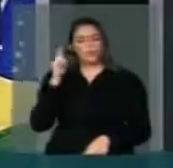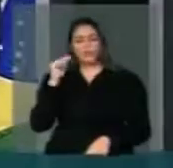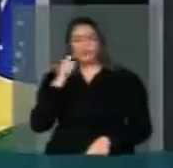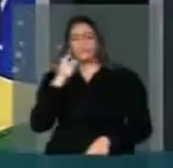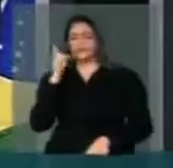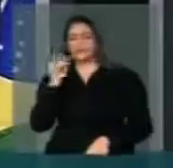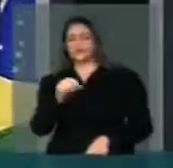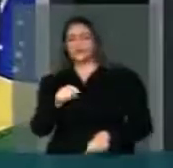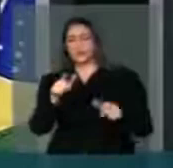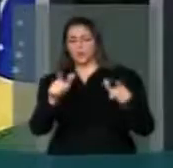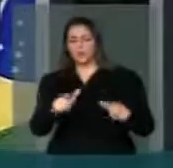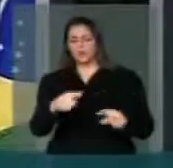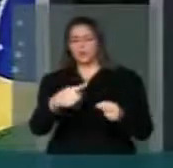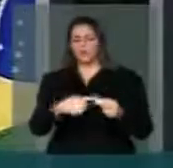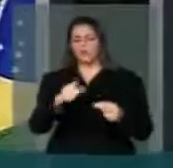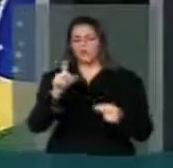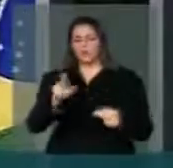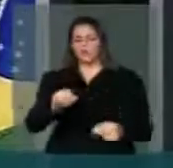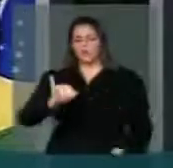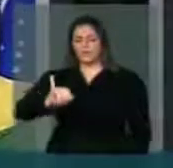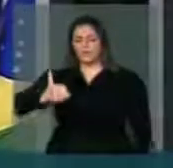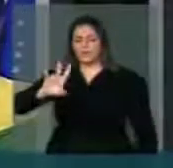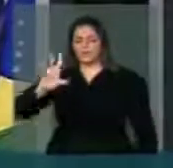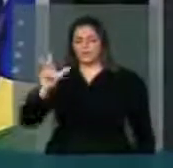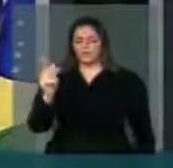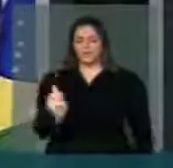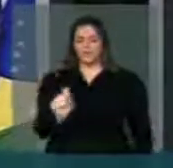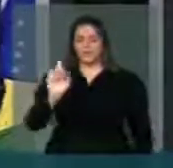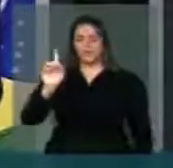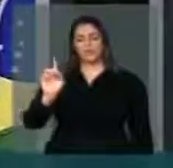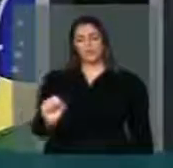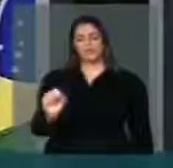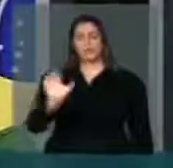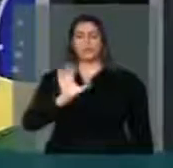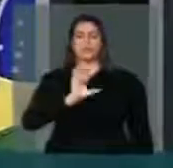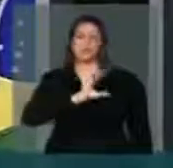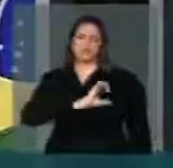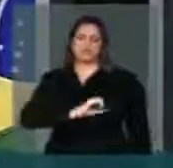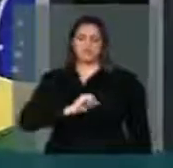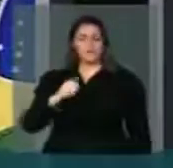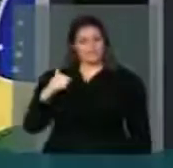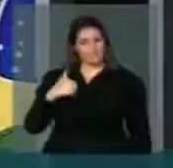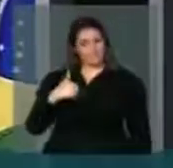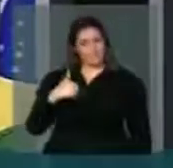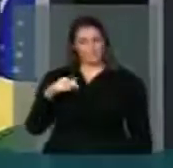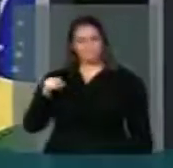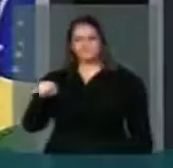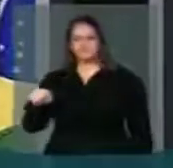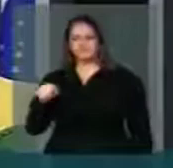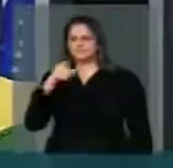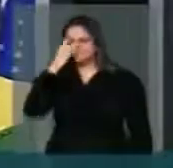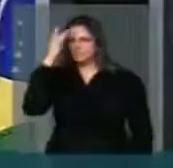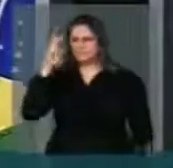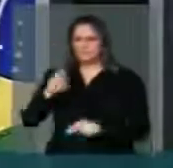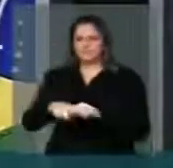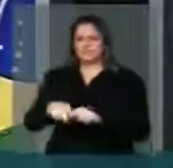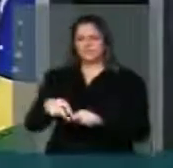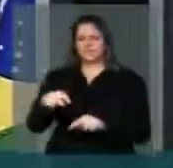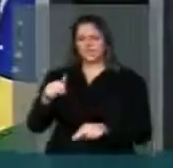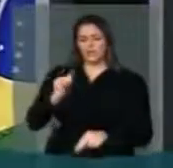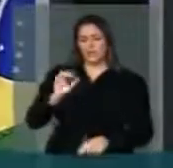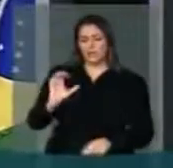deputado Zé Carlos, que ali está sentado, ouvindo este meu pronunciamento, quando adolescente, até outro dia, andávamos